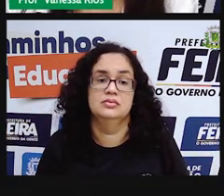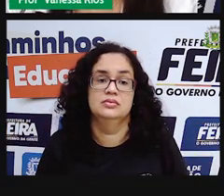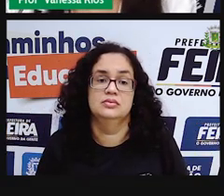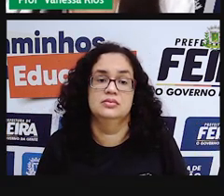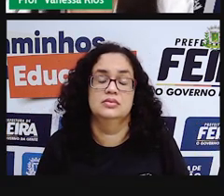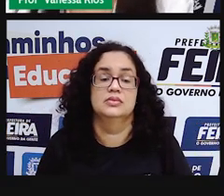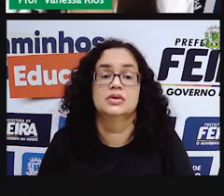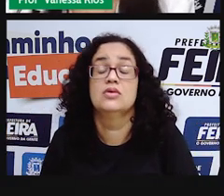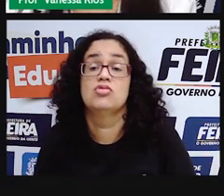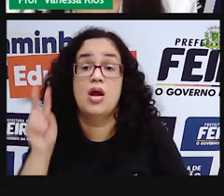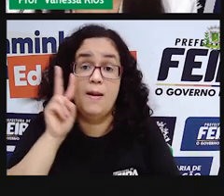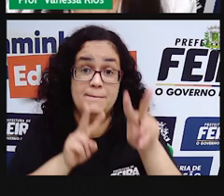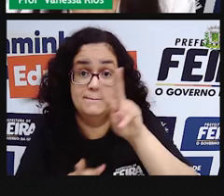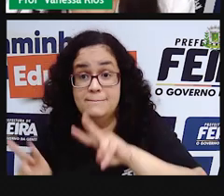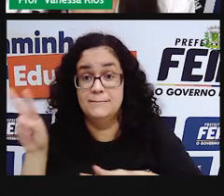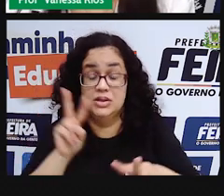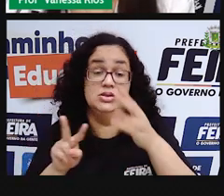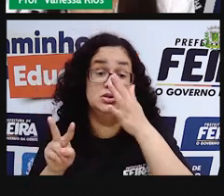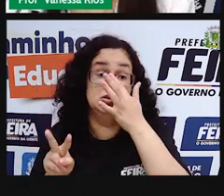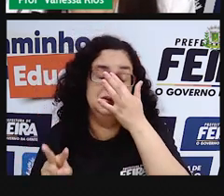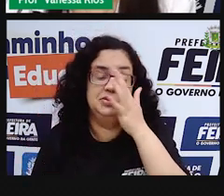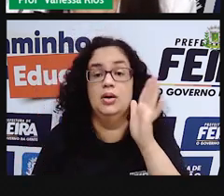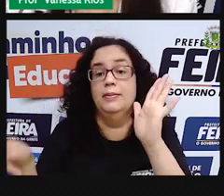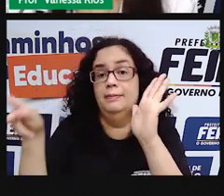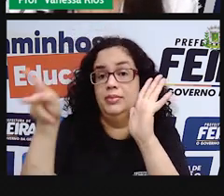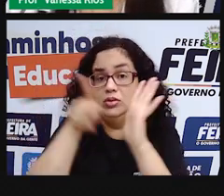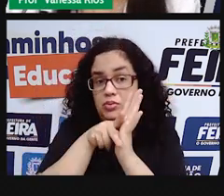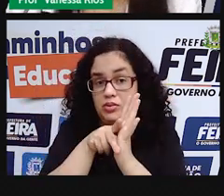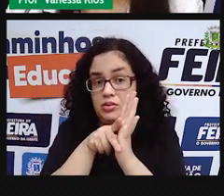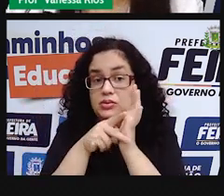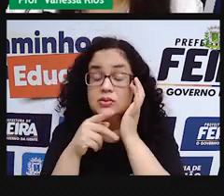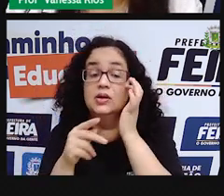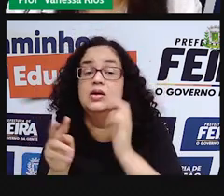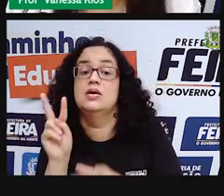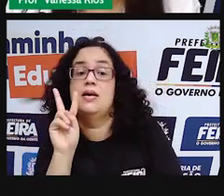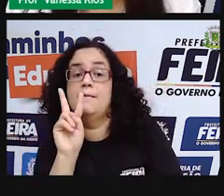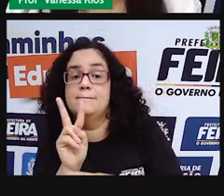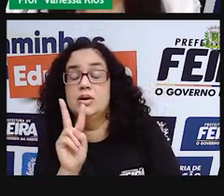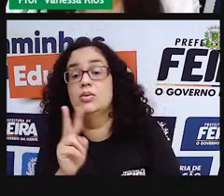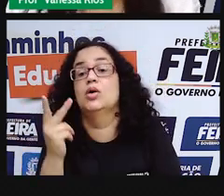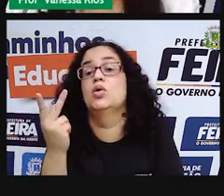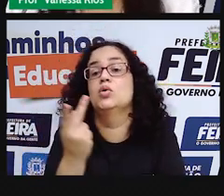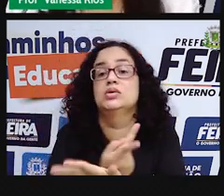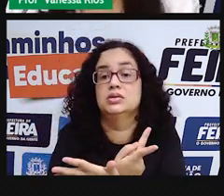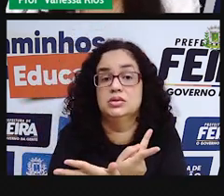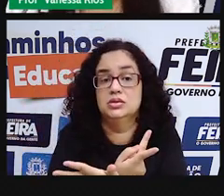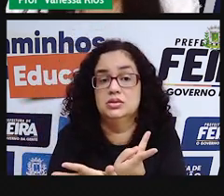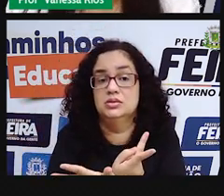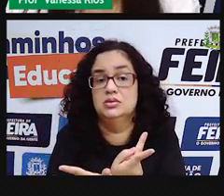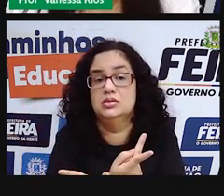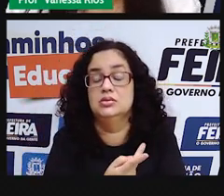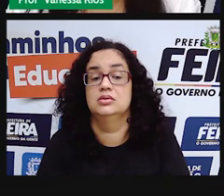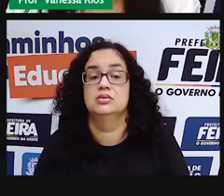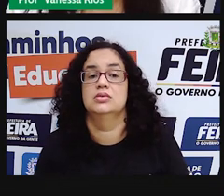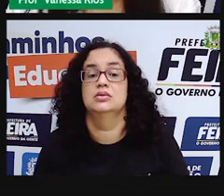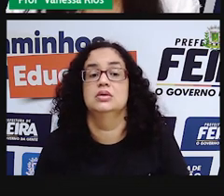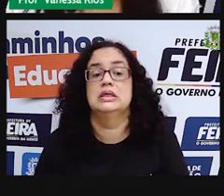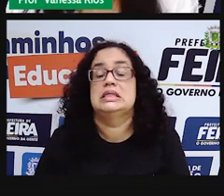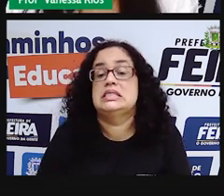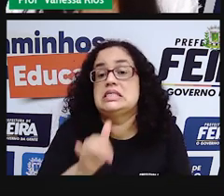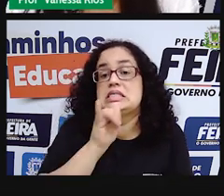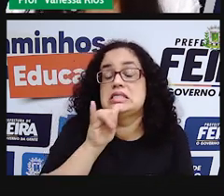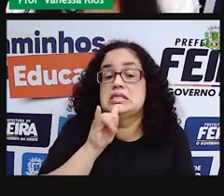Pra observar aí essa propriedade, né, e se a proteção aconteceria nesses três exemplos, a gente